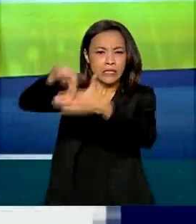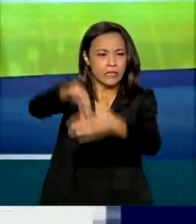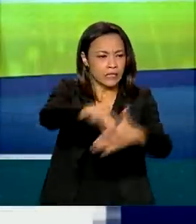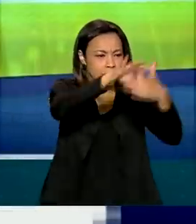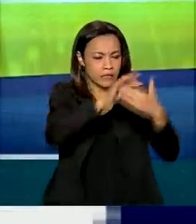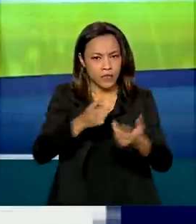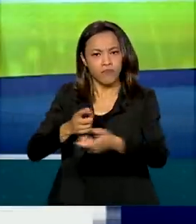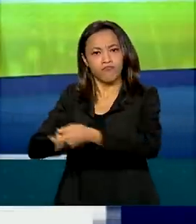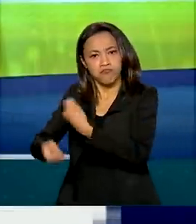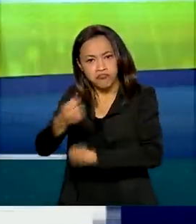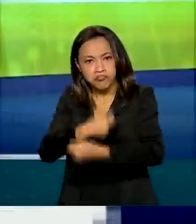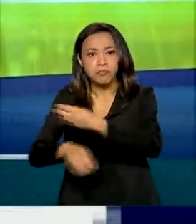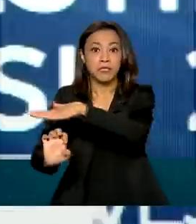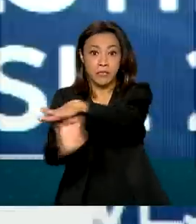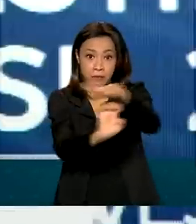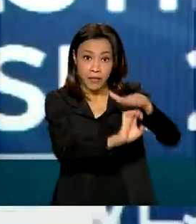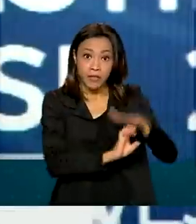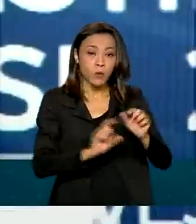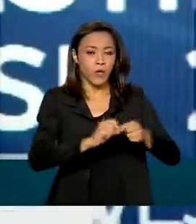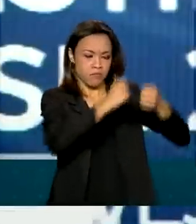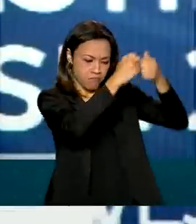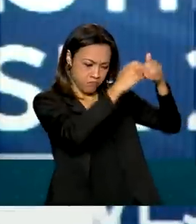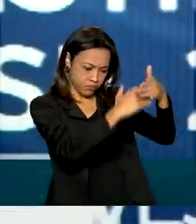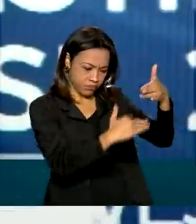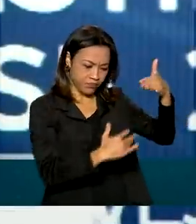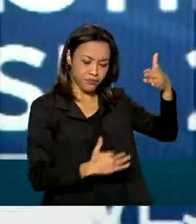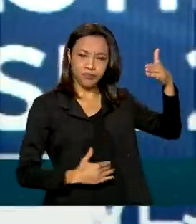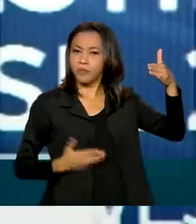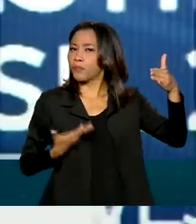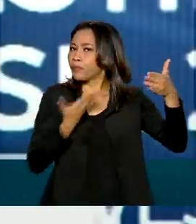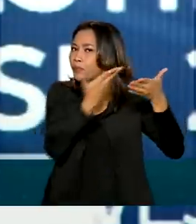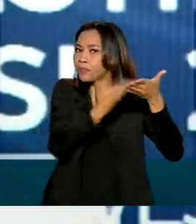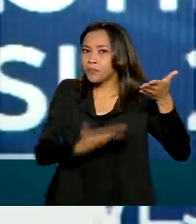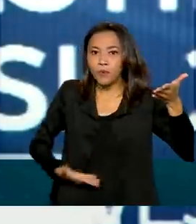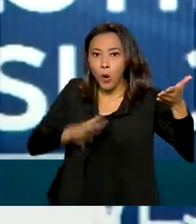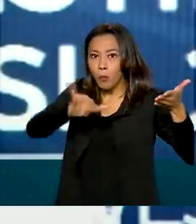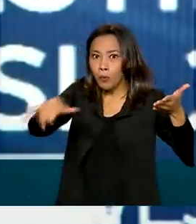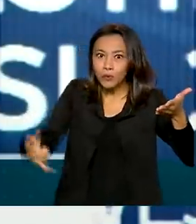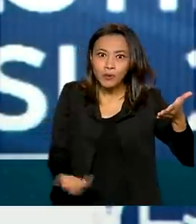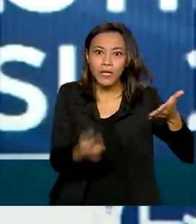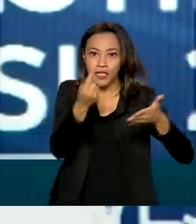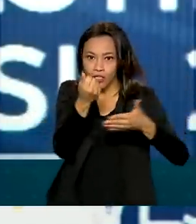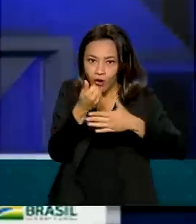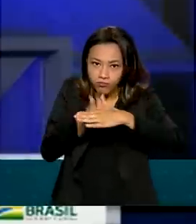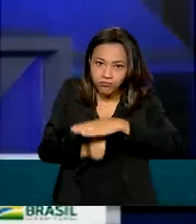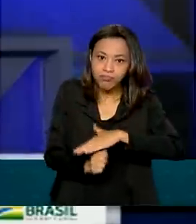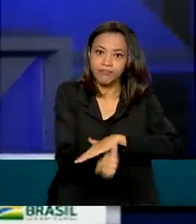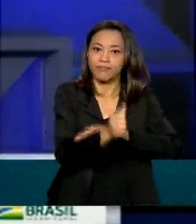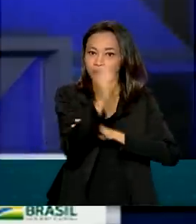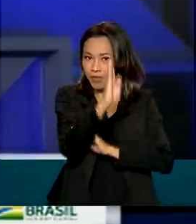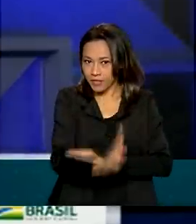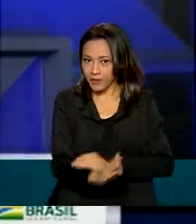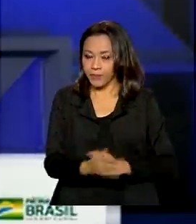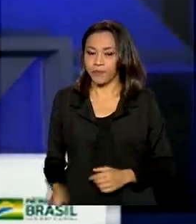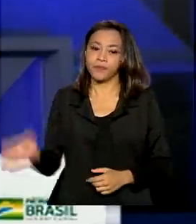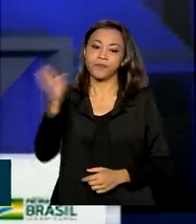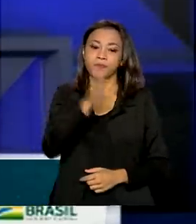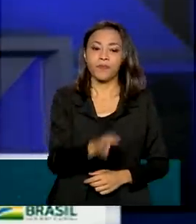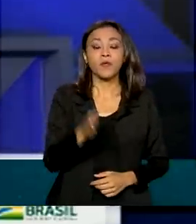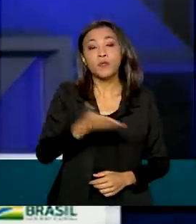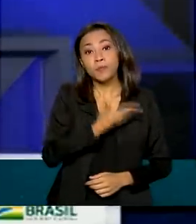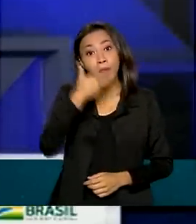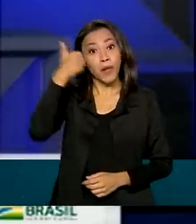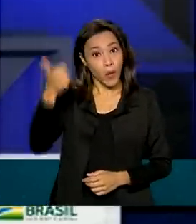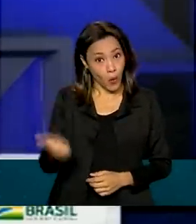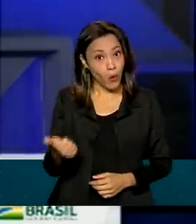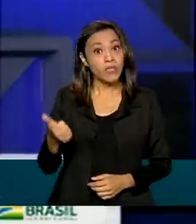um extenso e variado portfólio de oportunidades de investimentos no Brasil. Os melhores ativos que